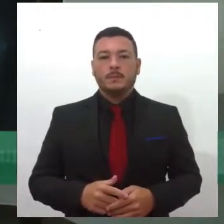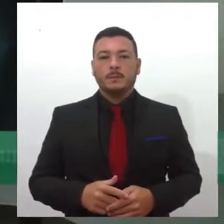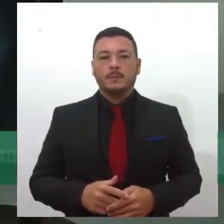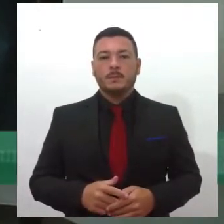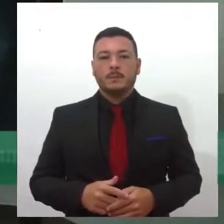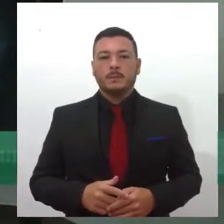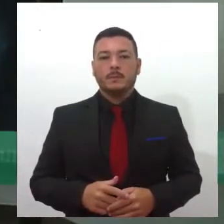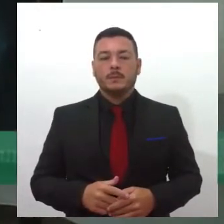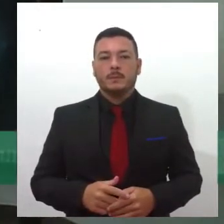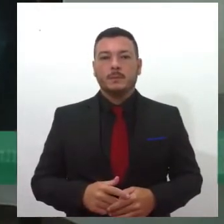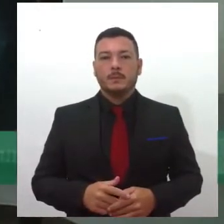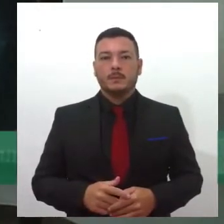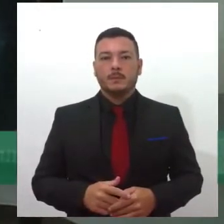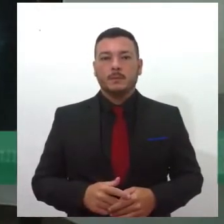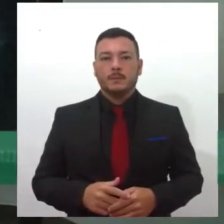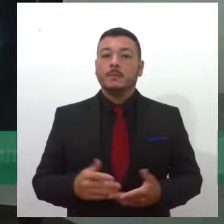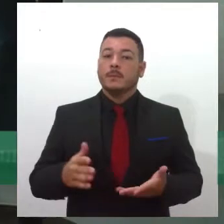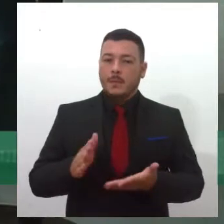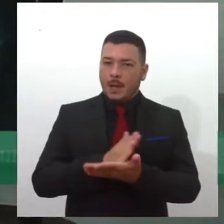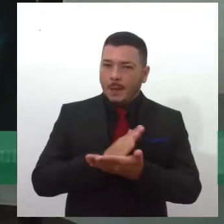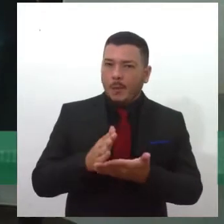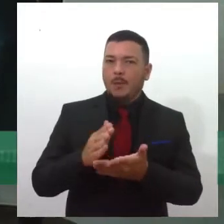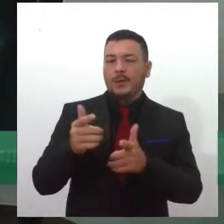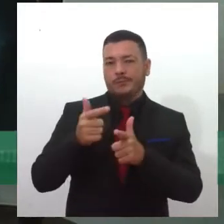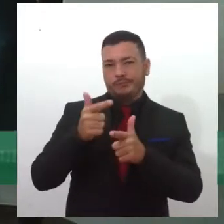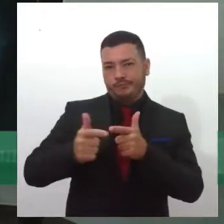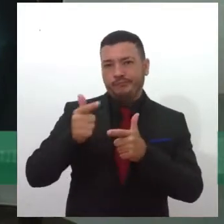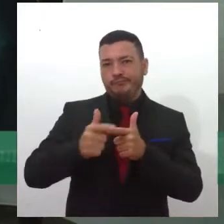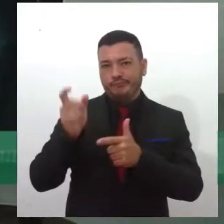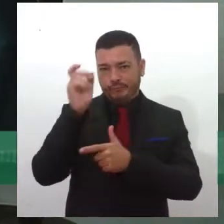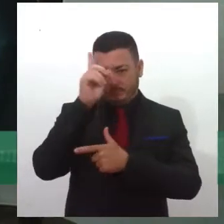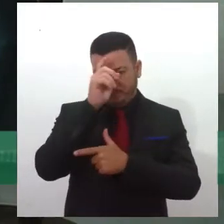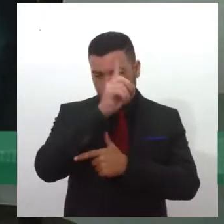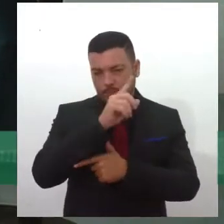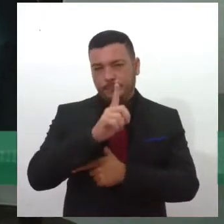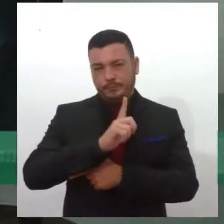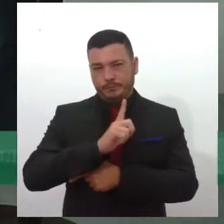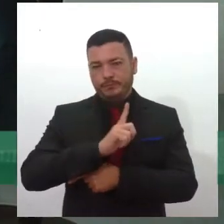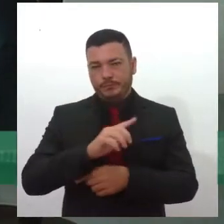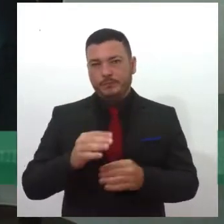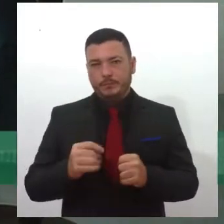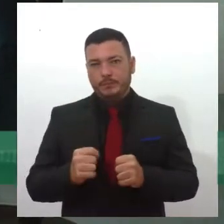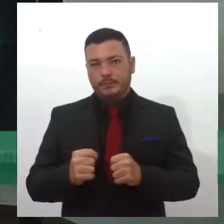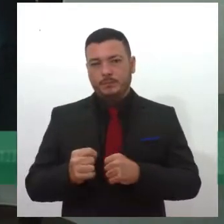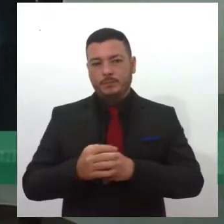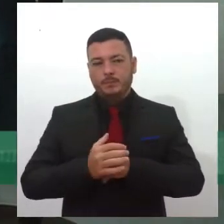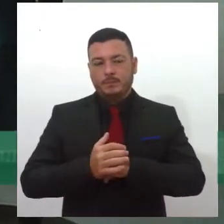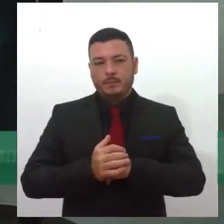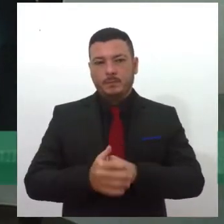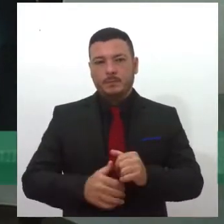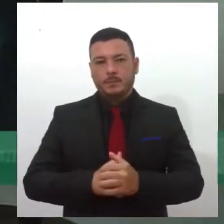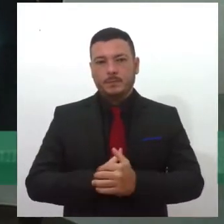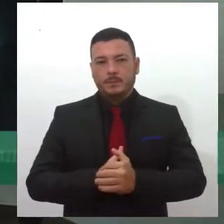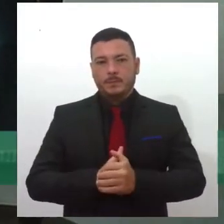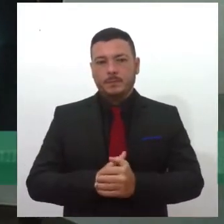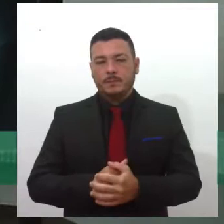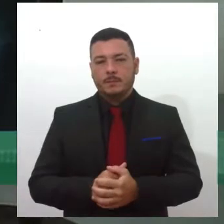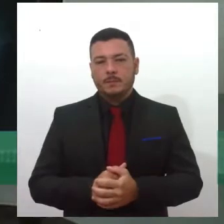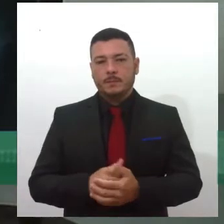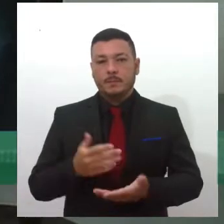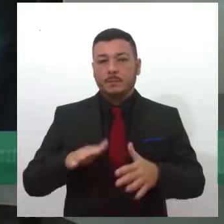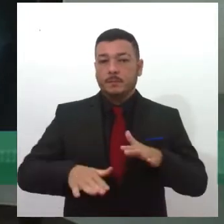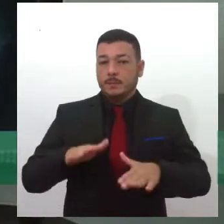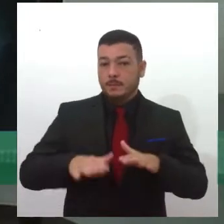Bom, algumas, né, tem algumas dificuldades, né, porque vocês, assim, tem que, talvez,